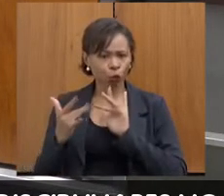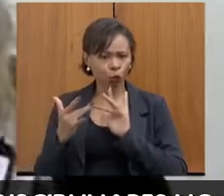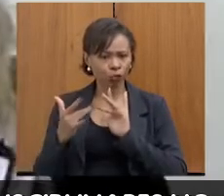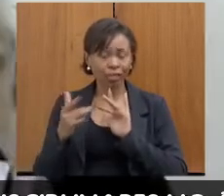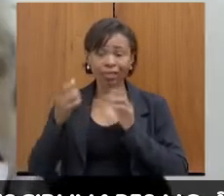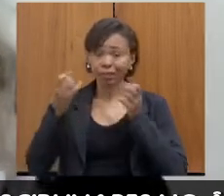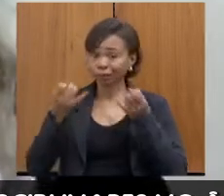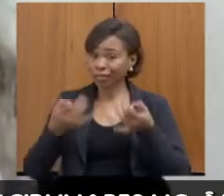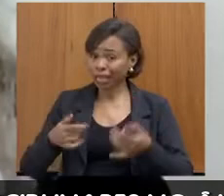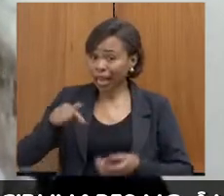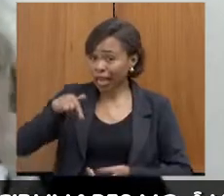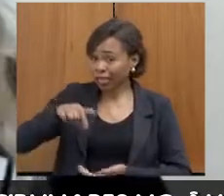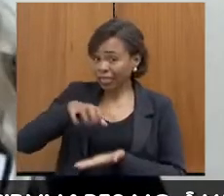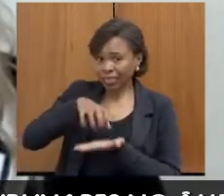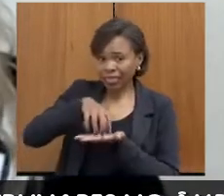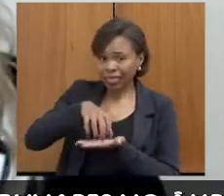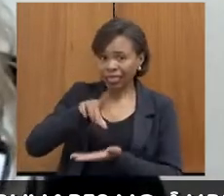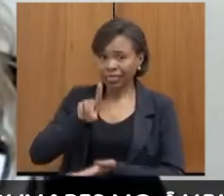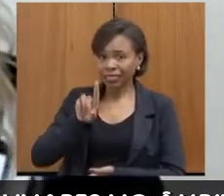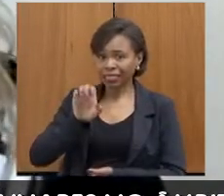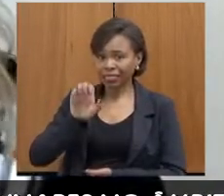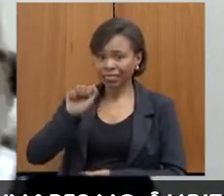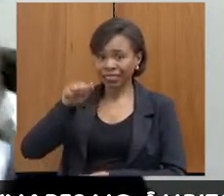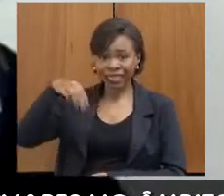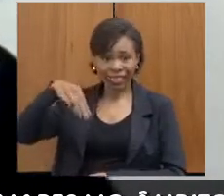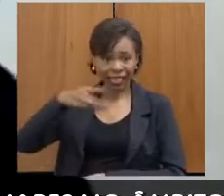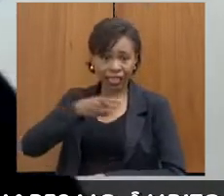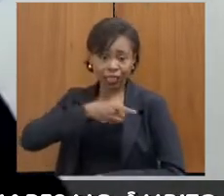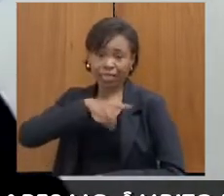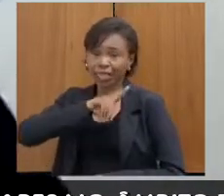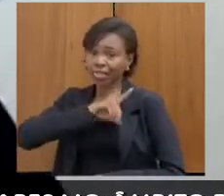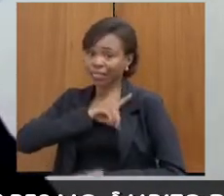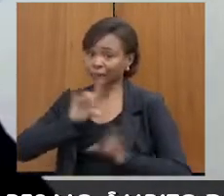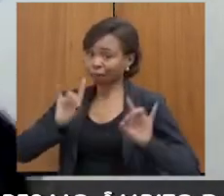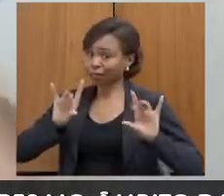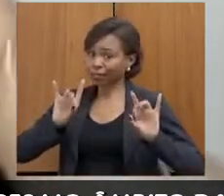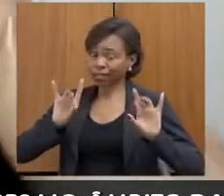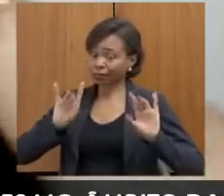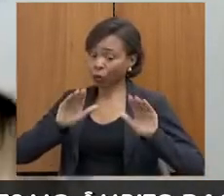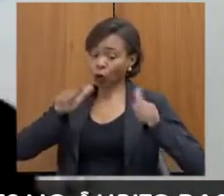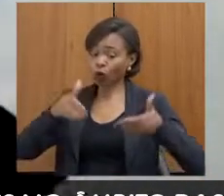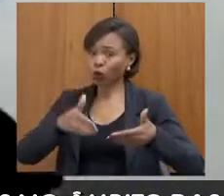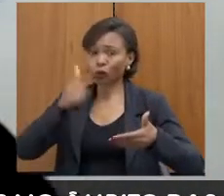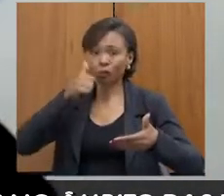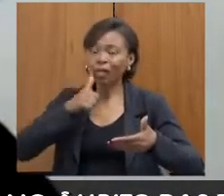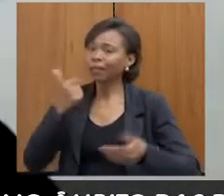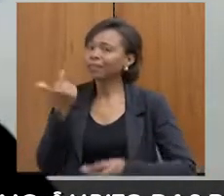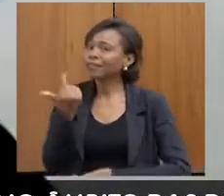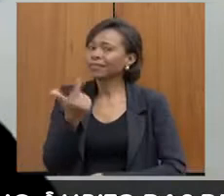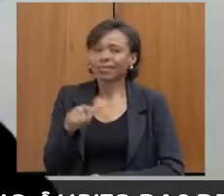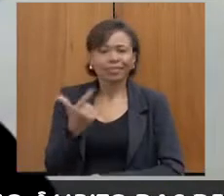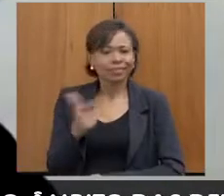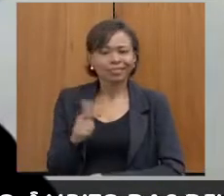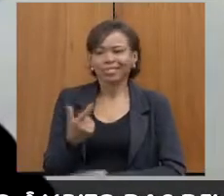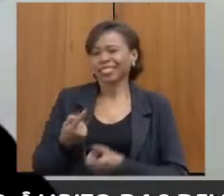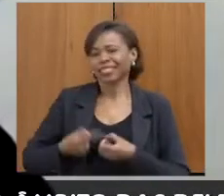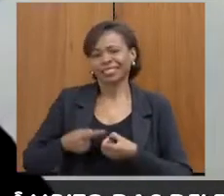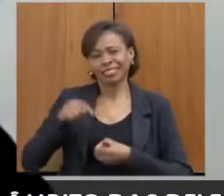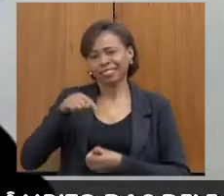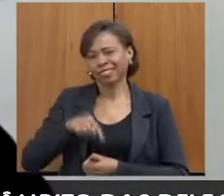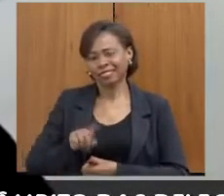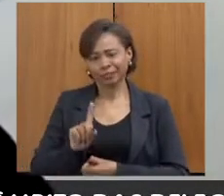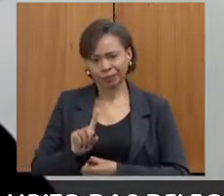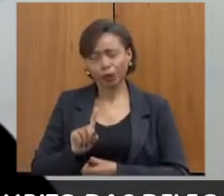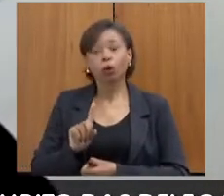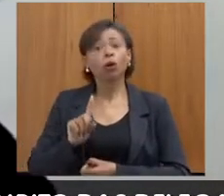tem DEAM. Nós não temos uma delegacia especializada de atendimento à mulher, apesar da gente fazer